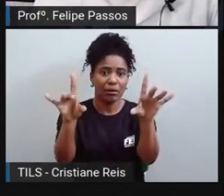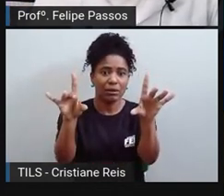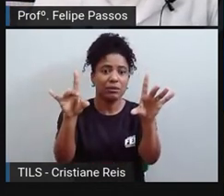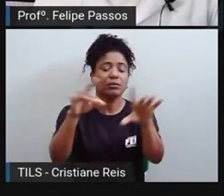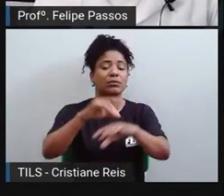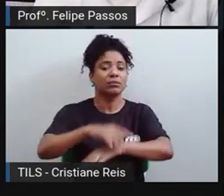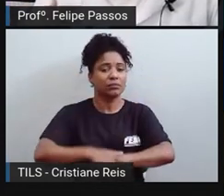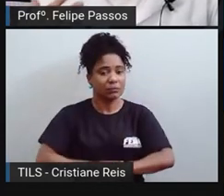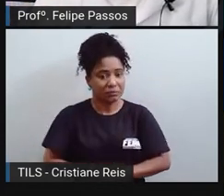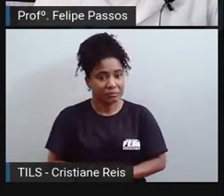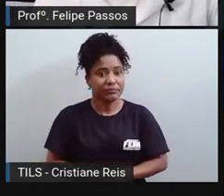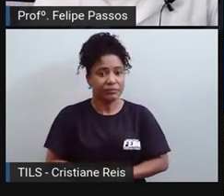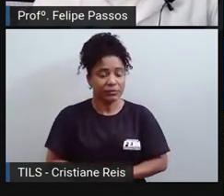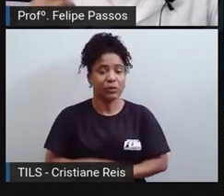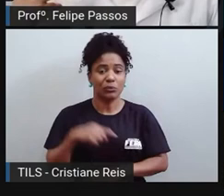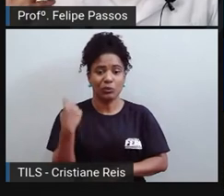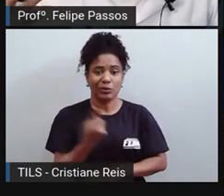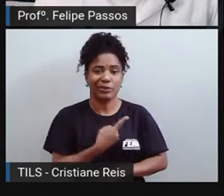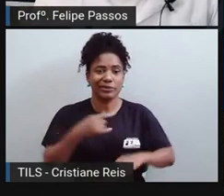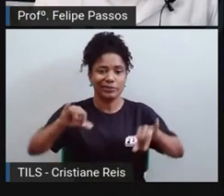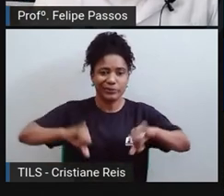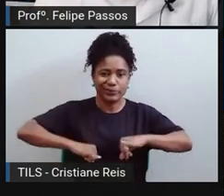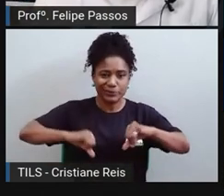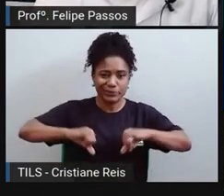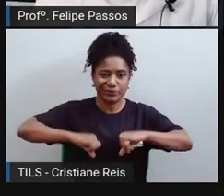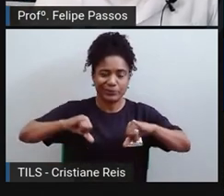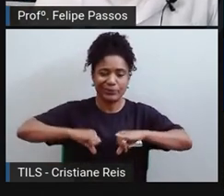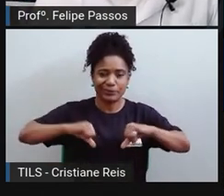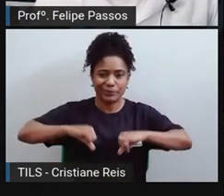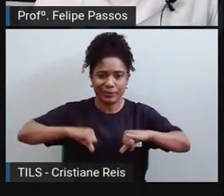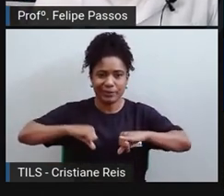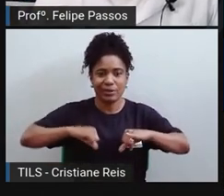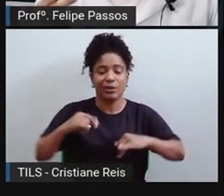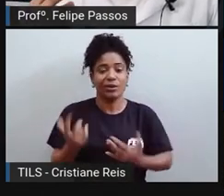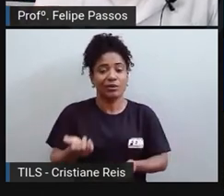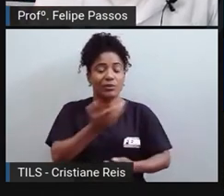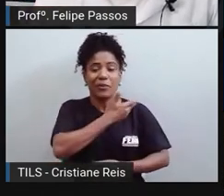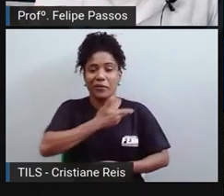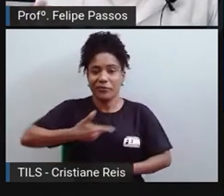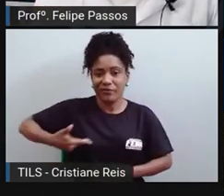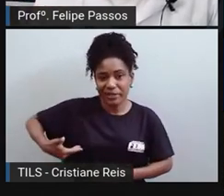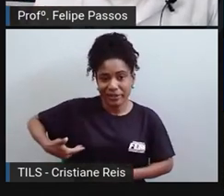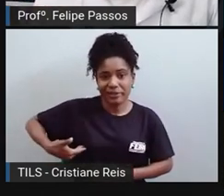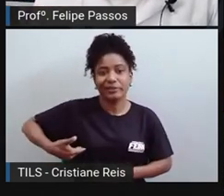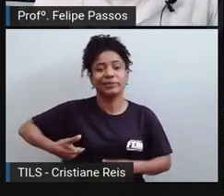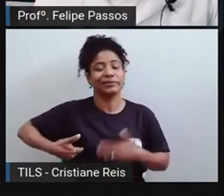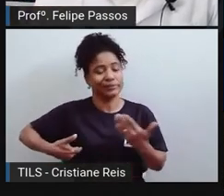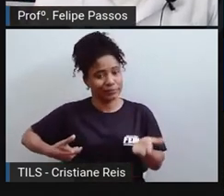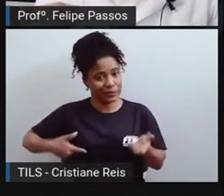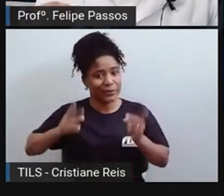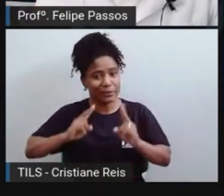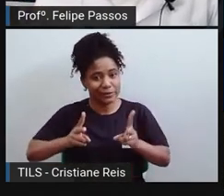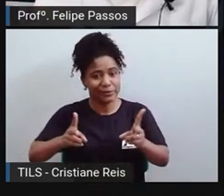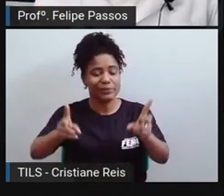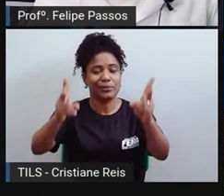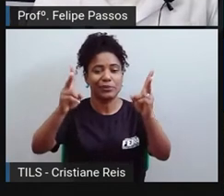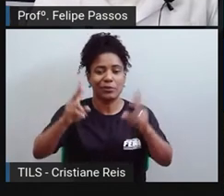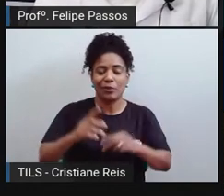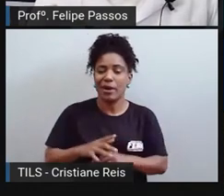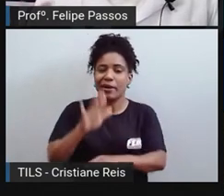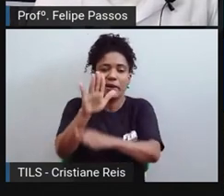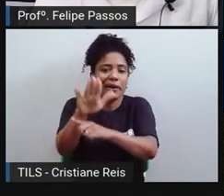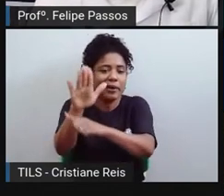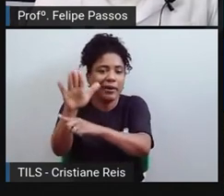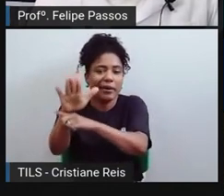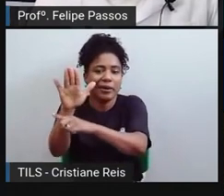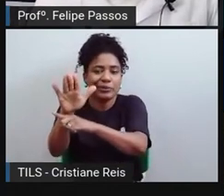pelo processo, e muitos líderes continuam sem abrir os olhos. vai chegar um momento